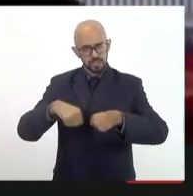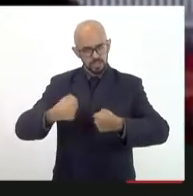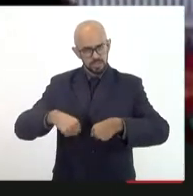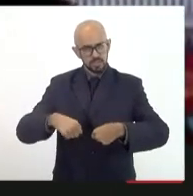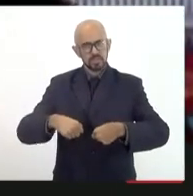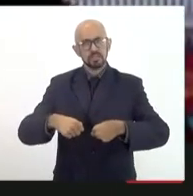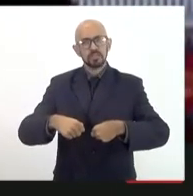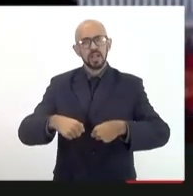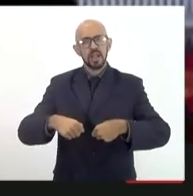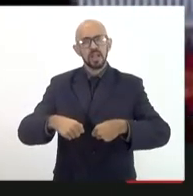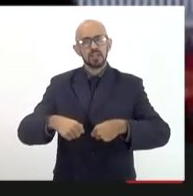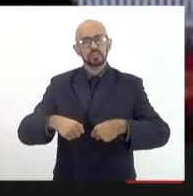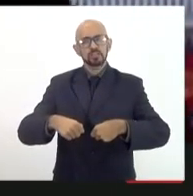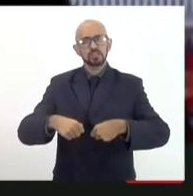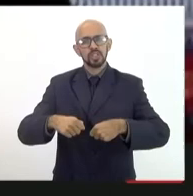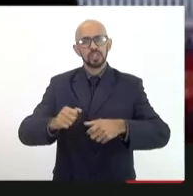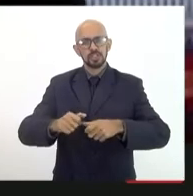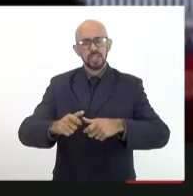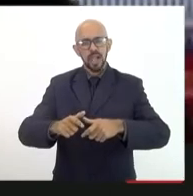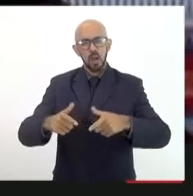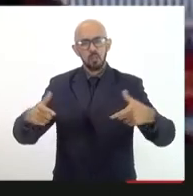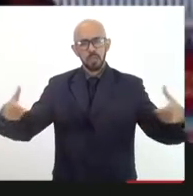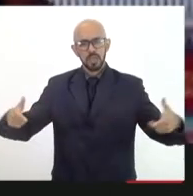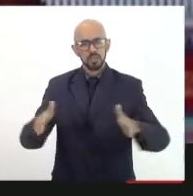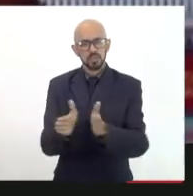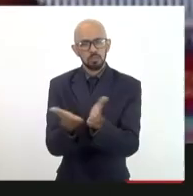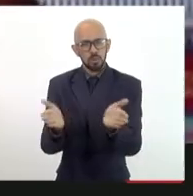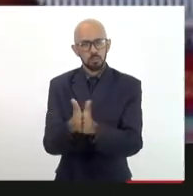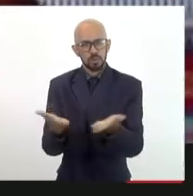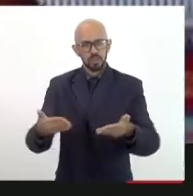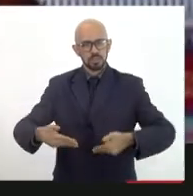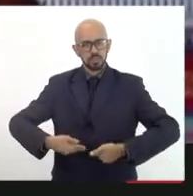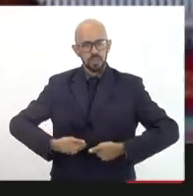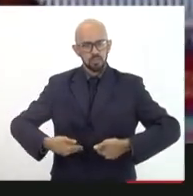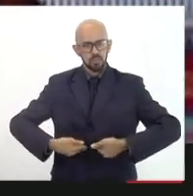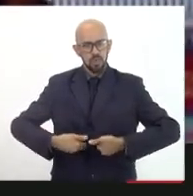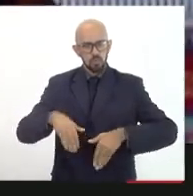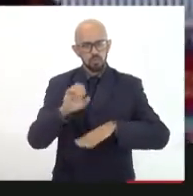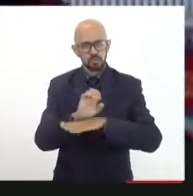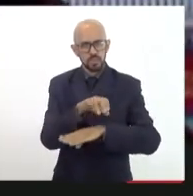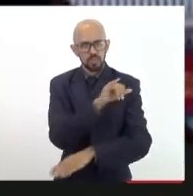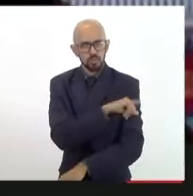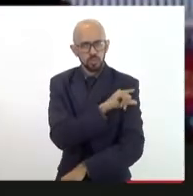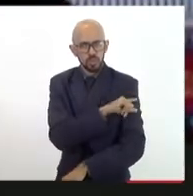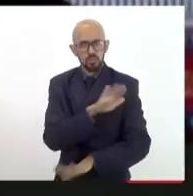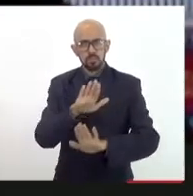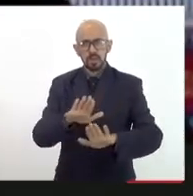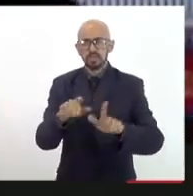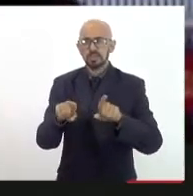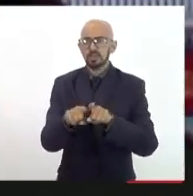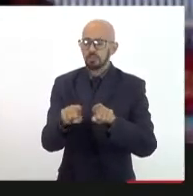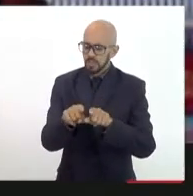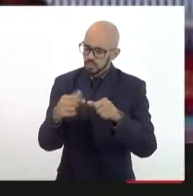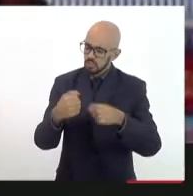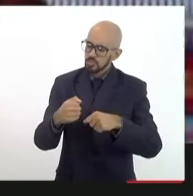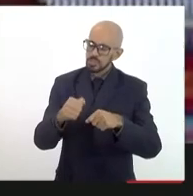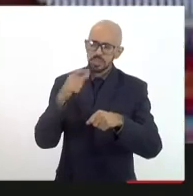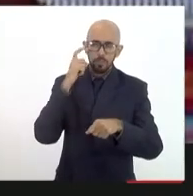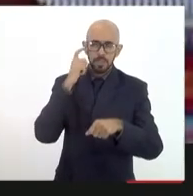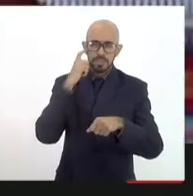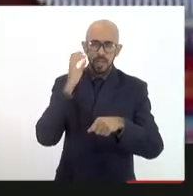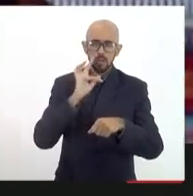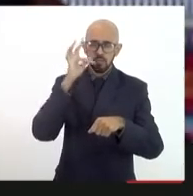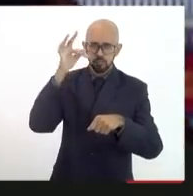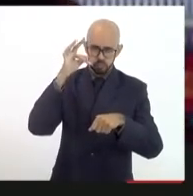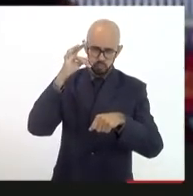pandêmico o aumento da extrema pobreza da fome aqui no estado do Rio de Janeiro mas a gente precisa pensar o médio e longo prazo então